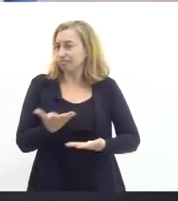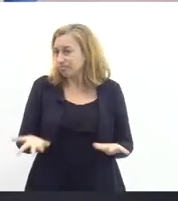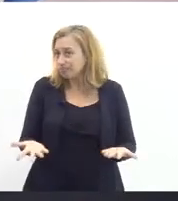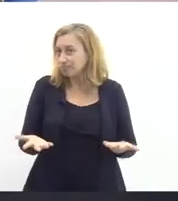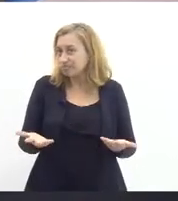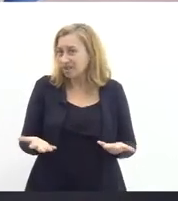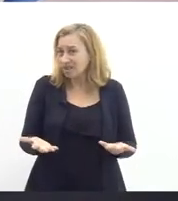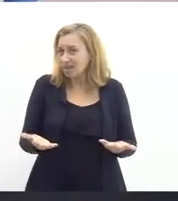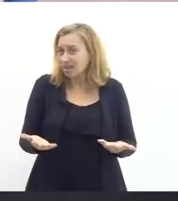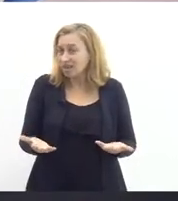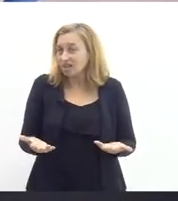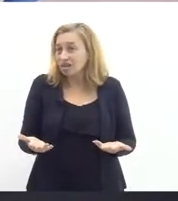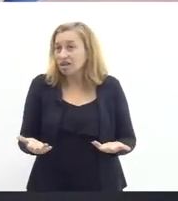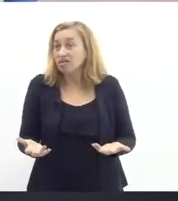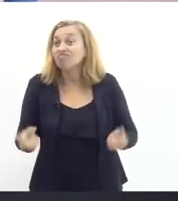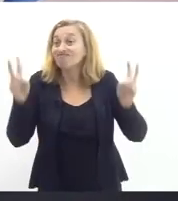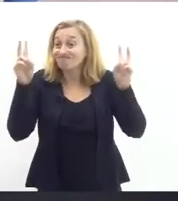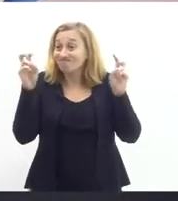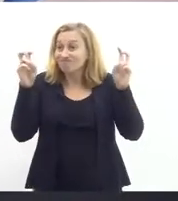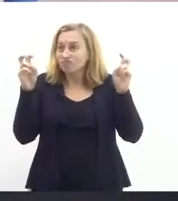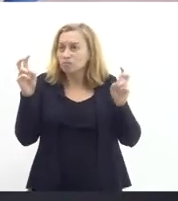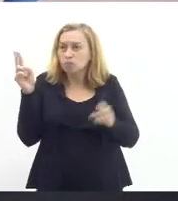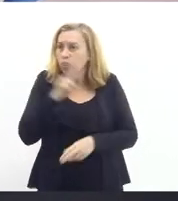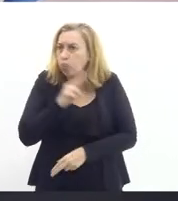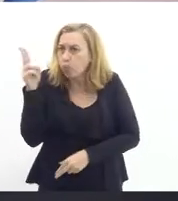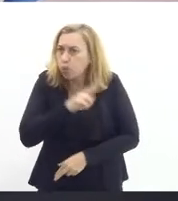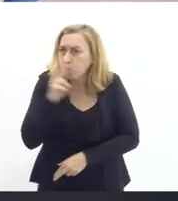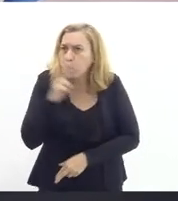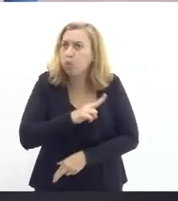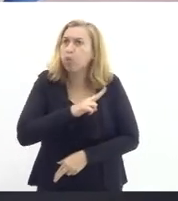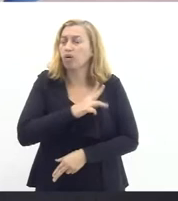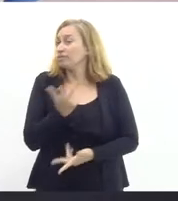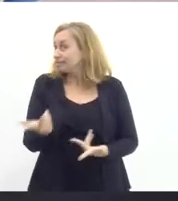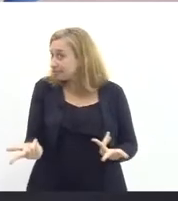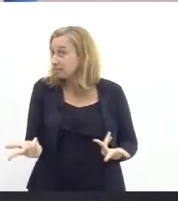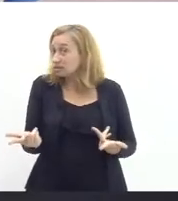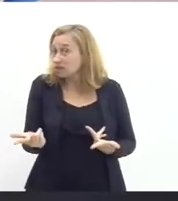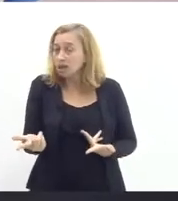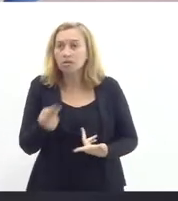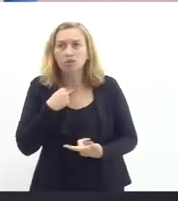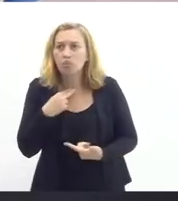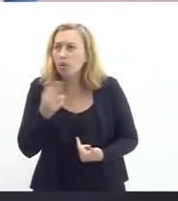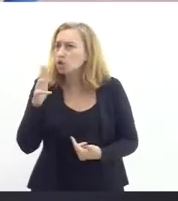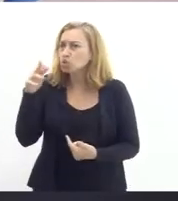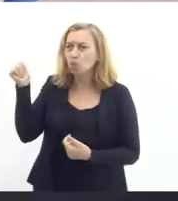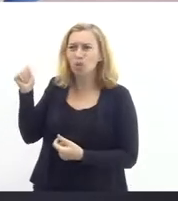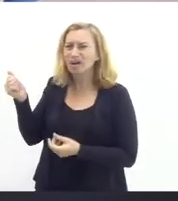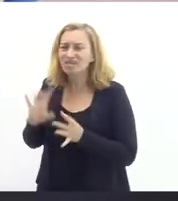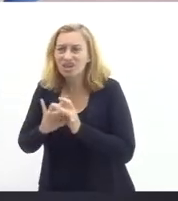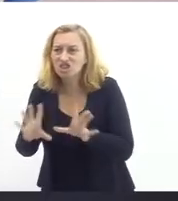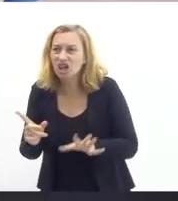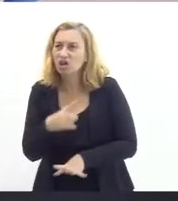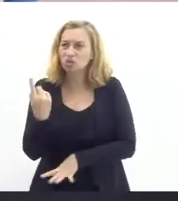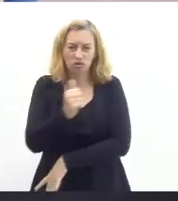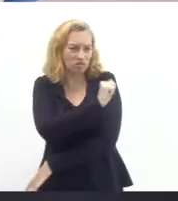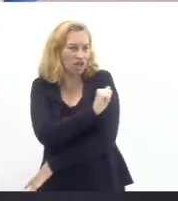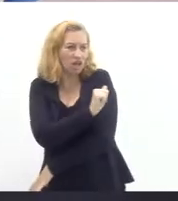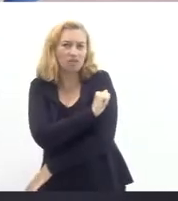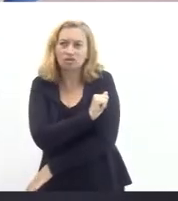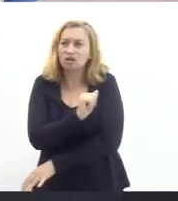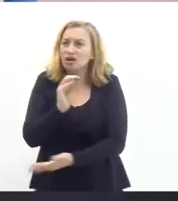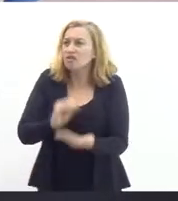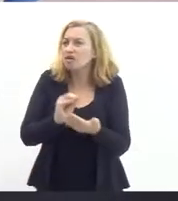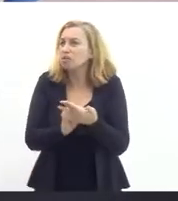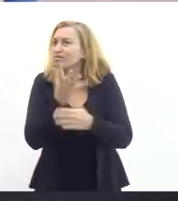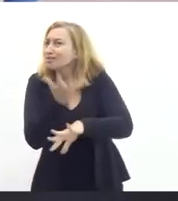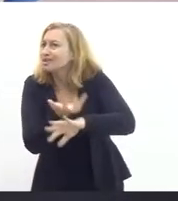Isso é uma situação de emergência. Isso é uma situação incabível. A gente não pode nunca permitir que os nossos alunos fiquem sem uma disciplina ao longo